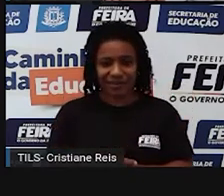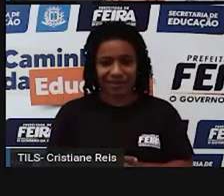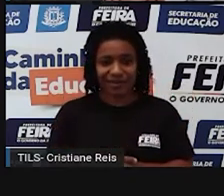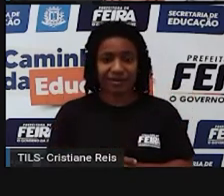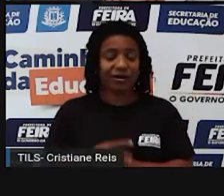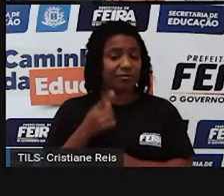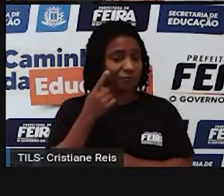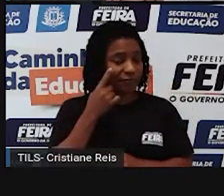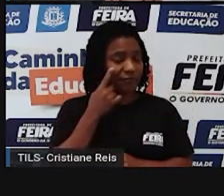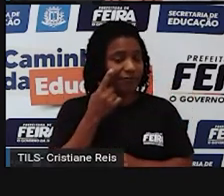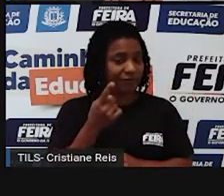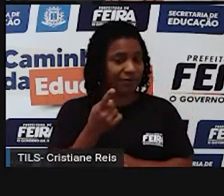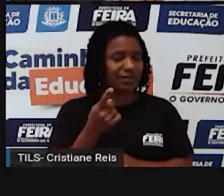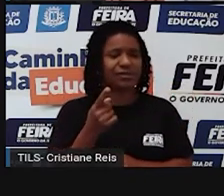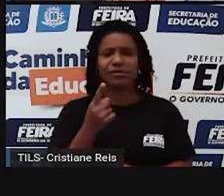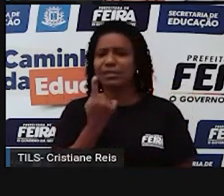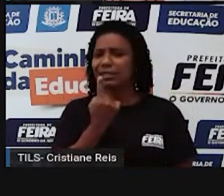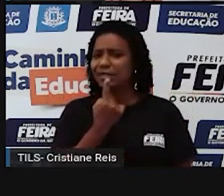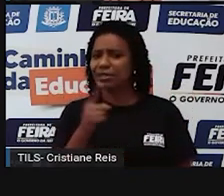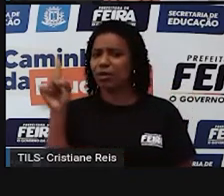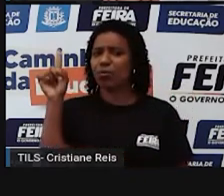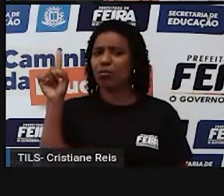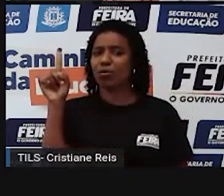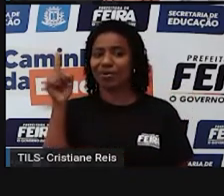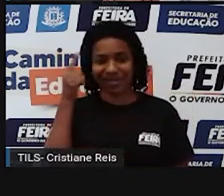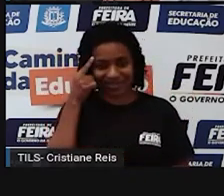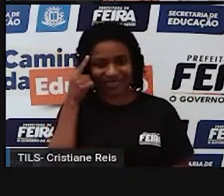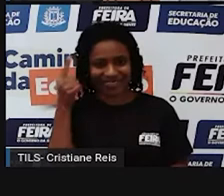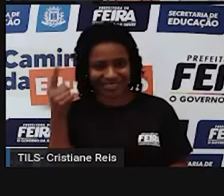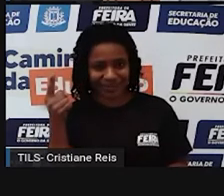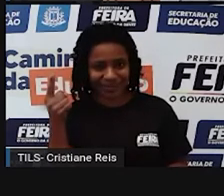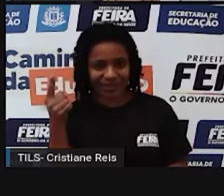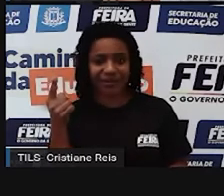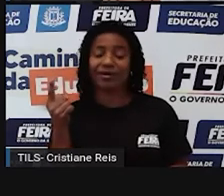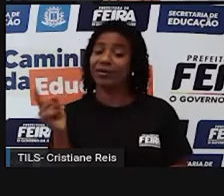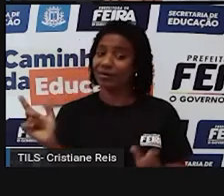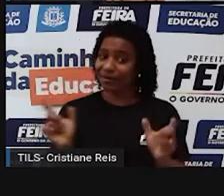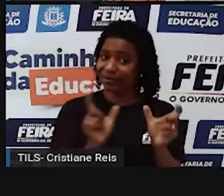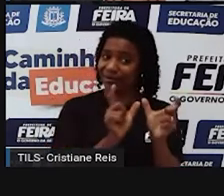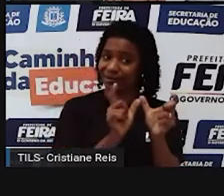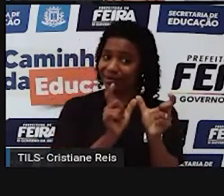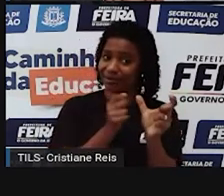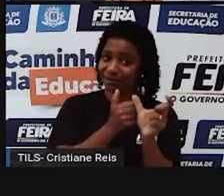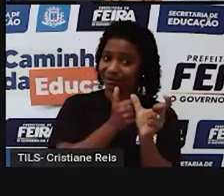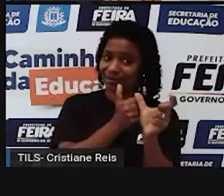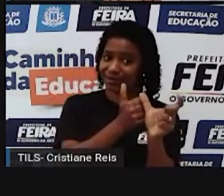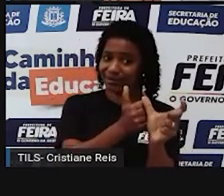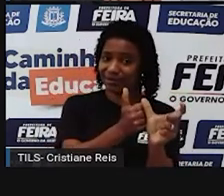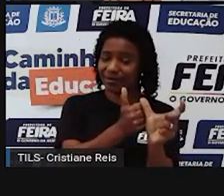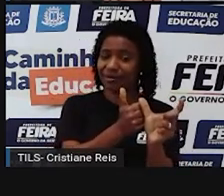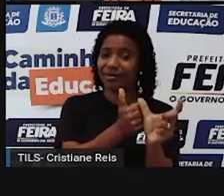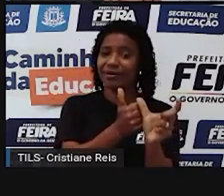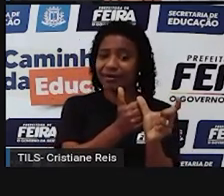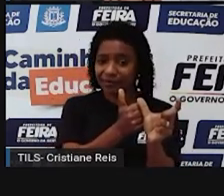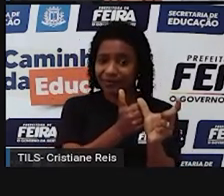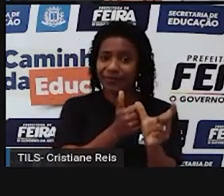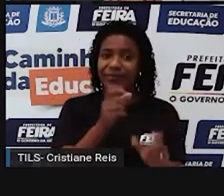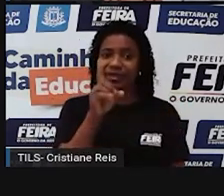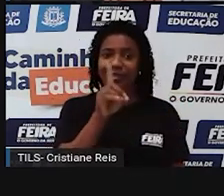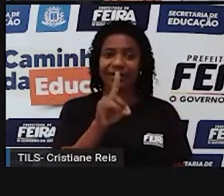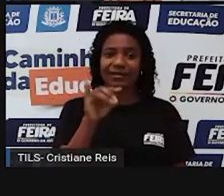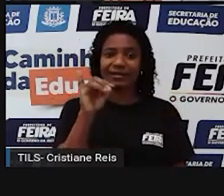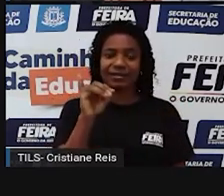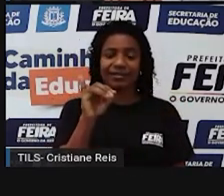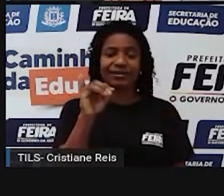ação, eu vou acrescentar o quê? O auxiliar de negação. Did not or didn't. E o